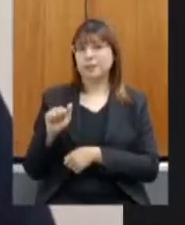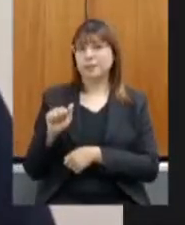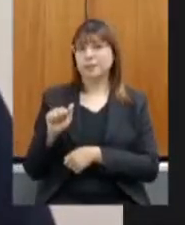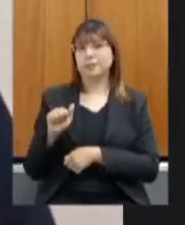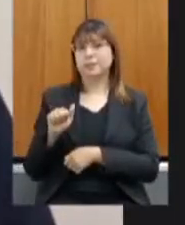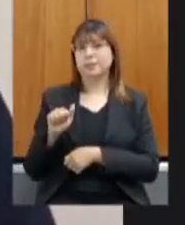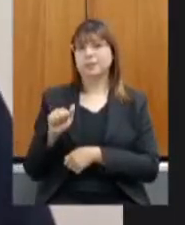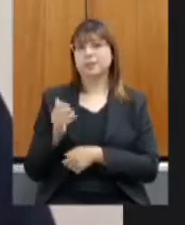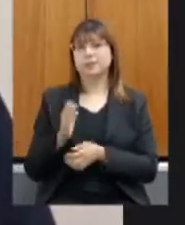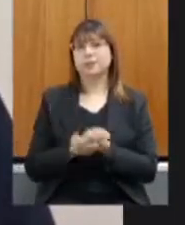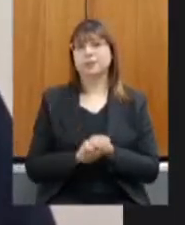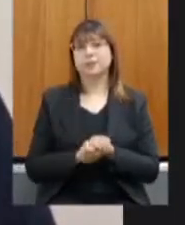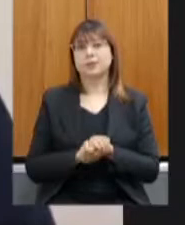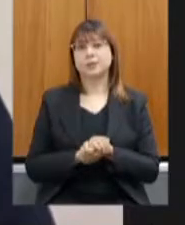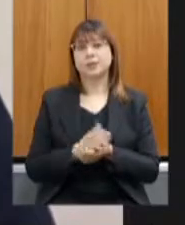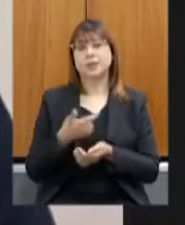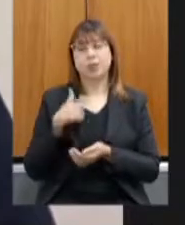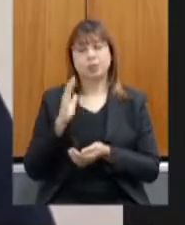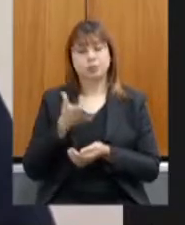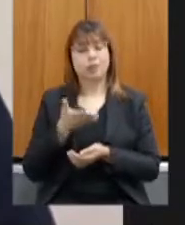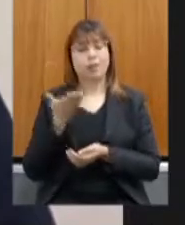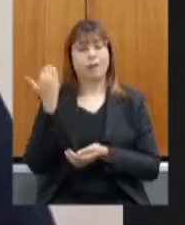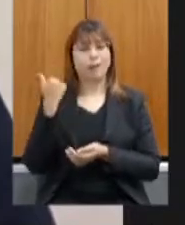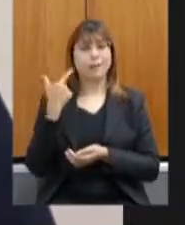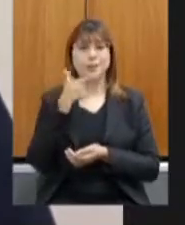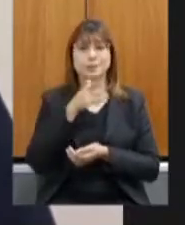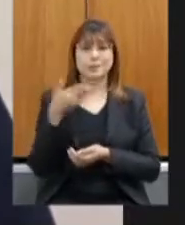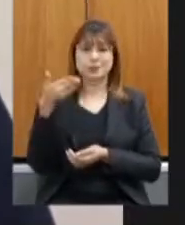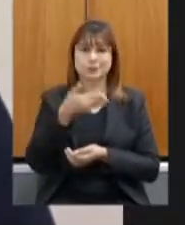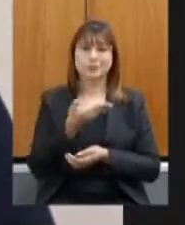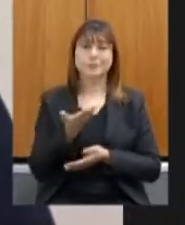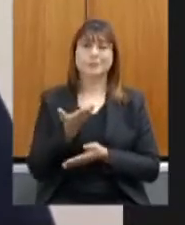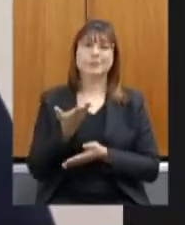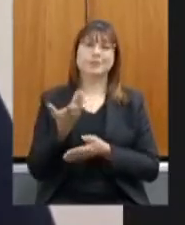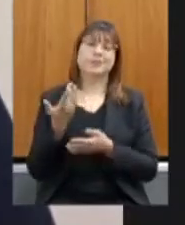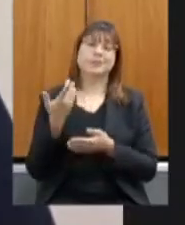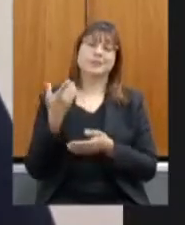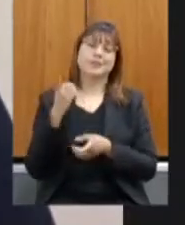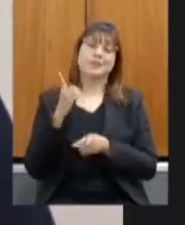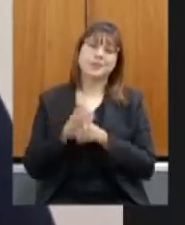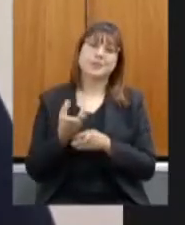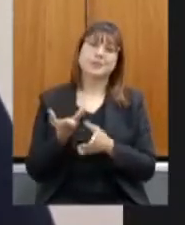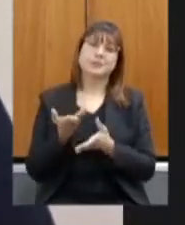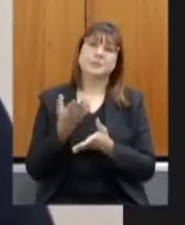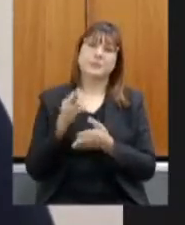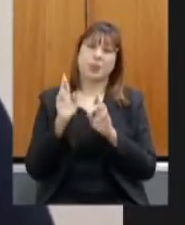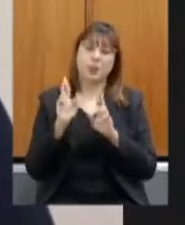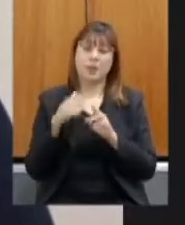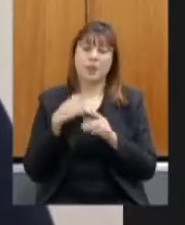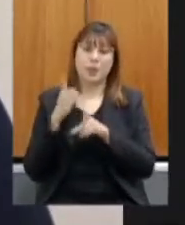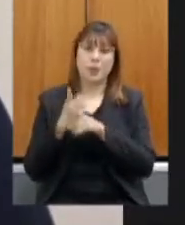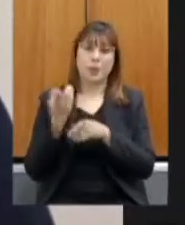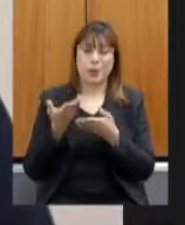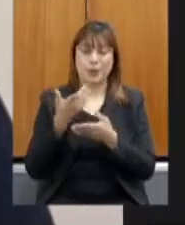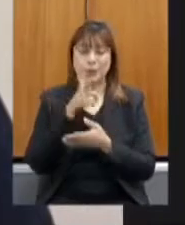descer, dar um abraço no meio de reuniões aqui. Espero poder encontrá-la na casa ainda para poder te cumprimentar pessoalmente.